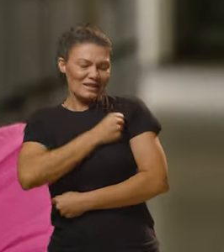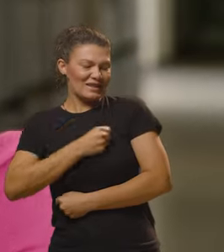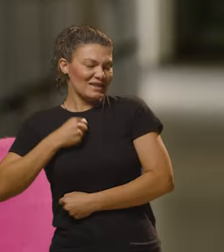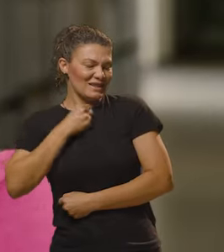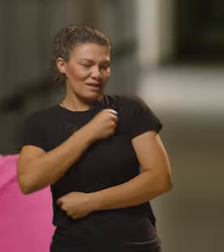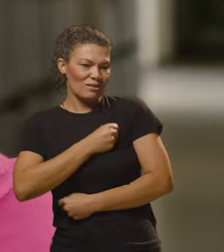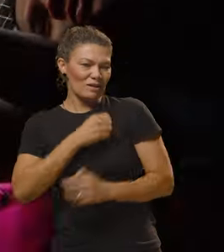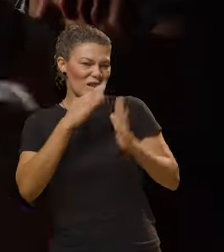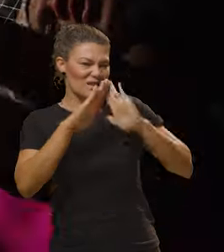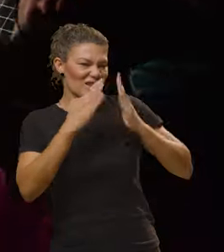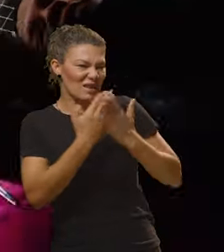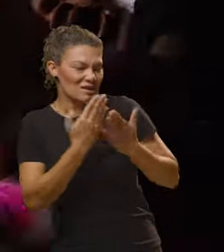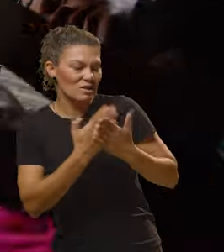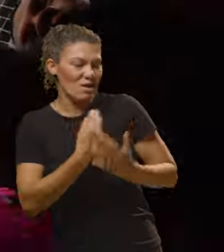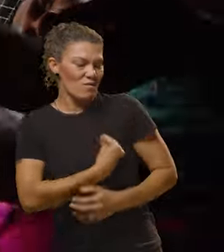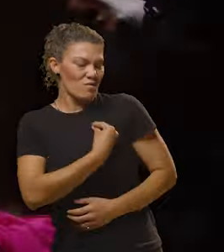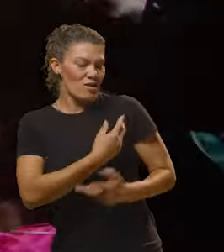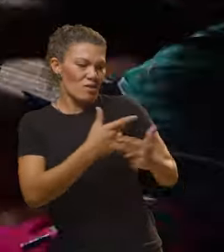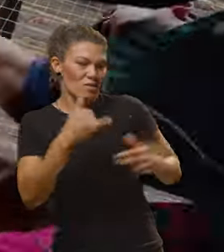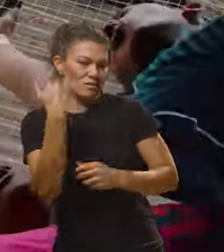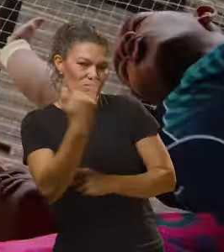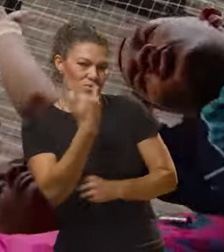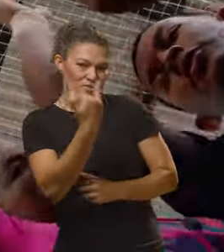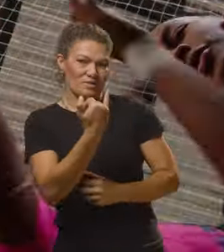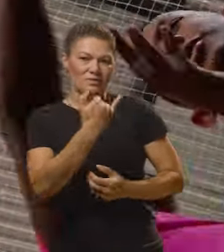saudade disso. Eu vivi tanta coisa importante.